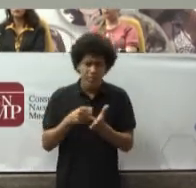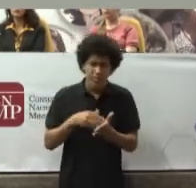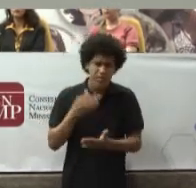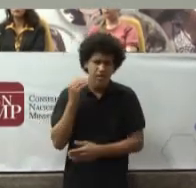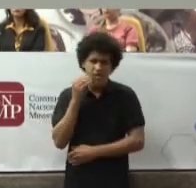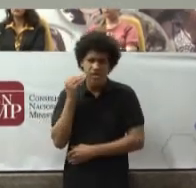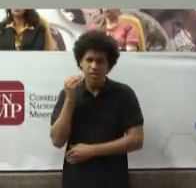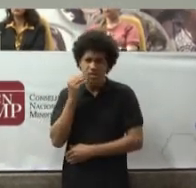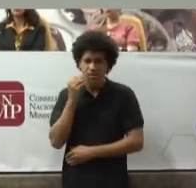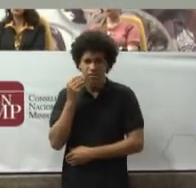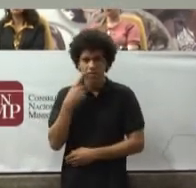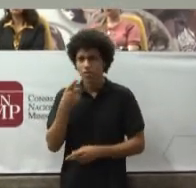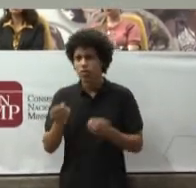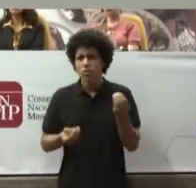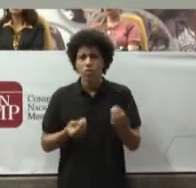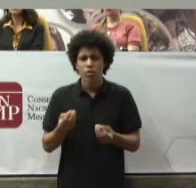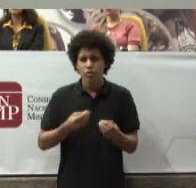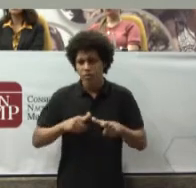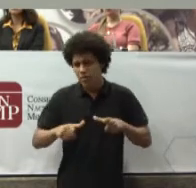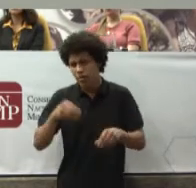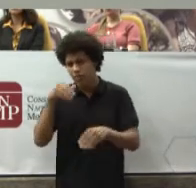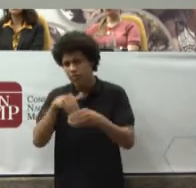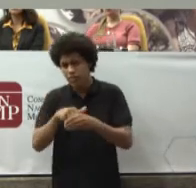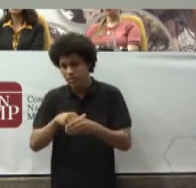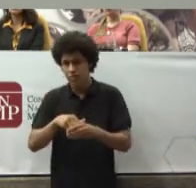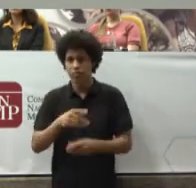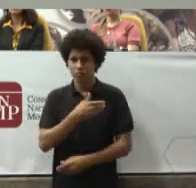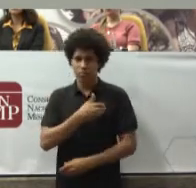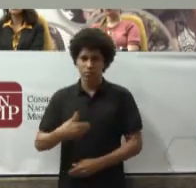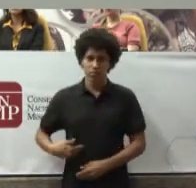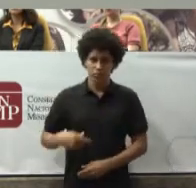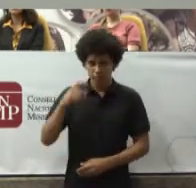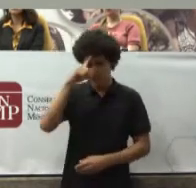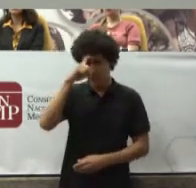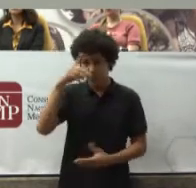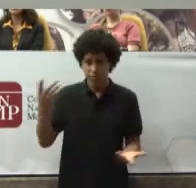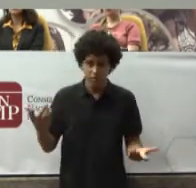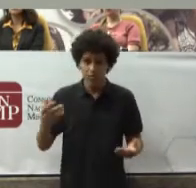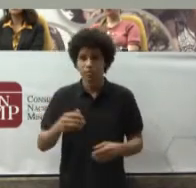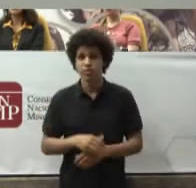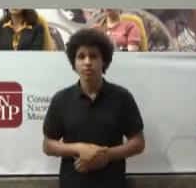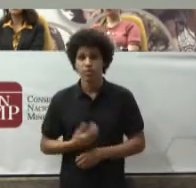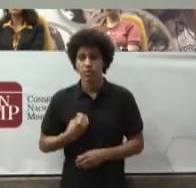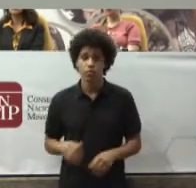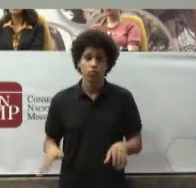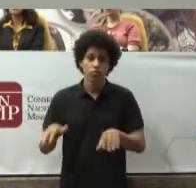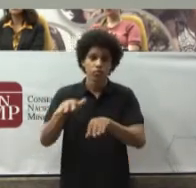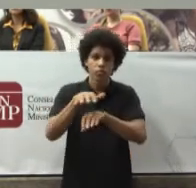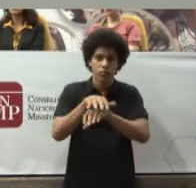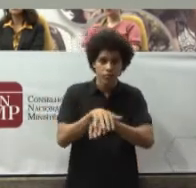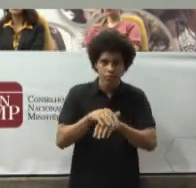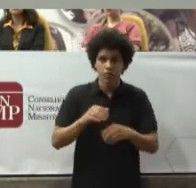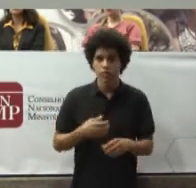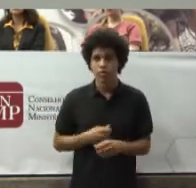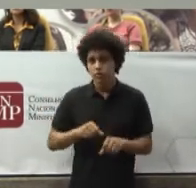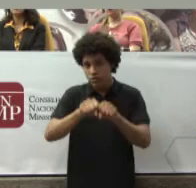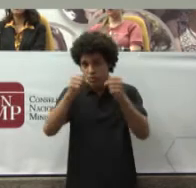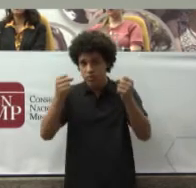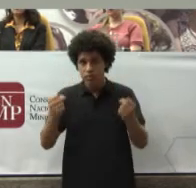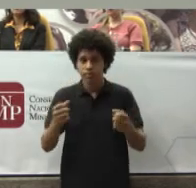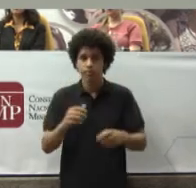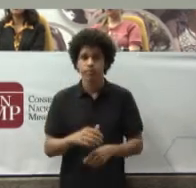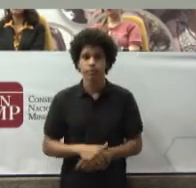serviços Estão sendo Prestados Na Na cobertura Deste sistema